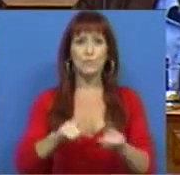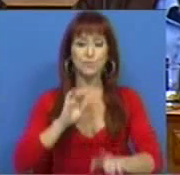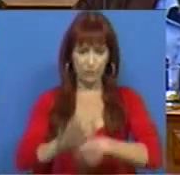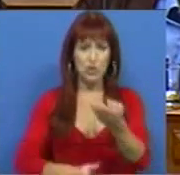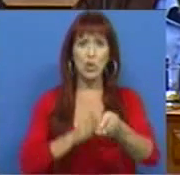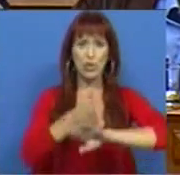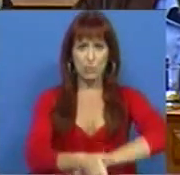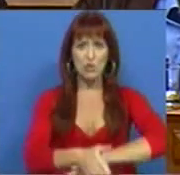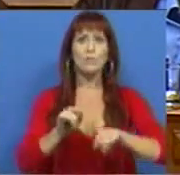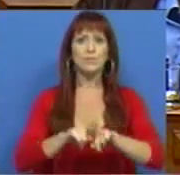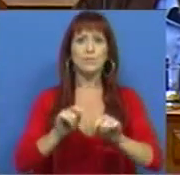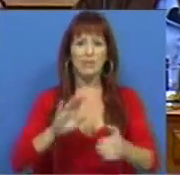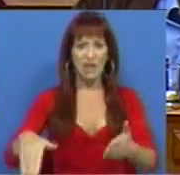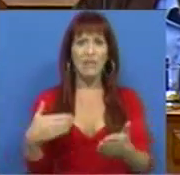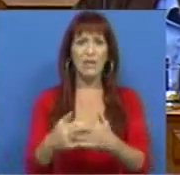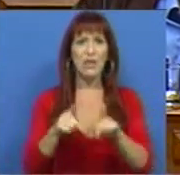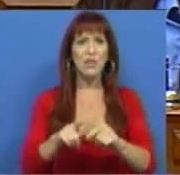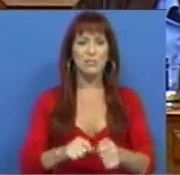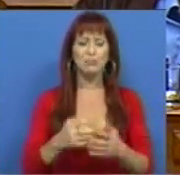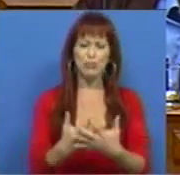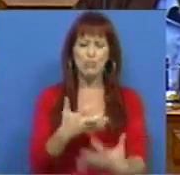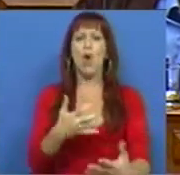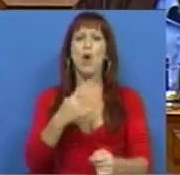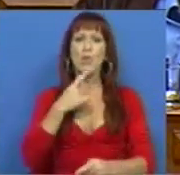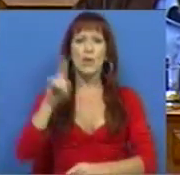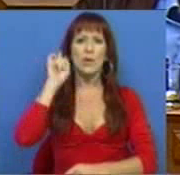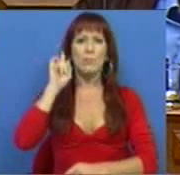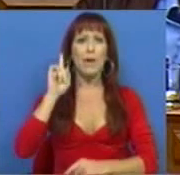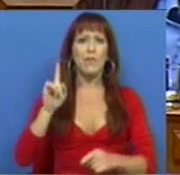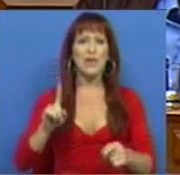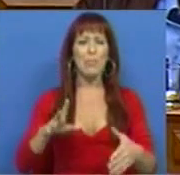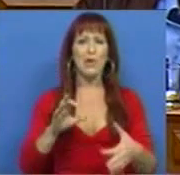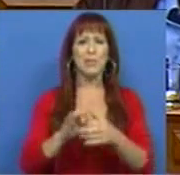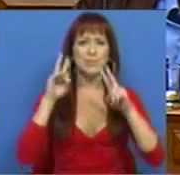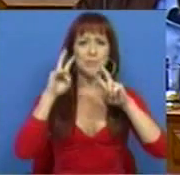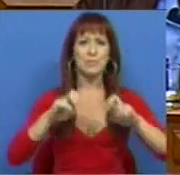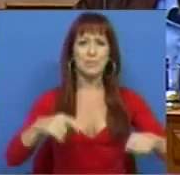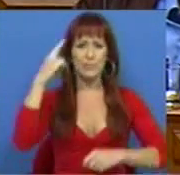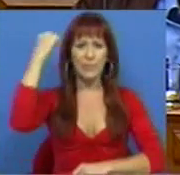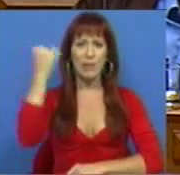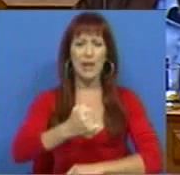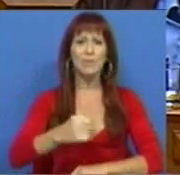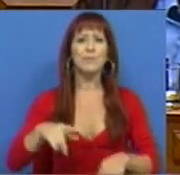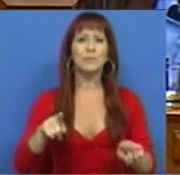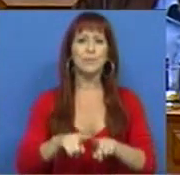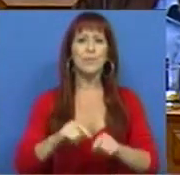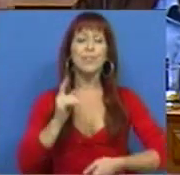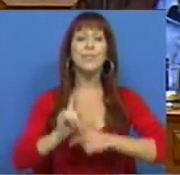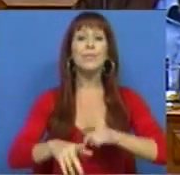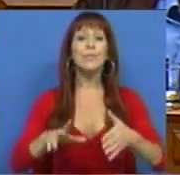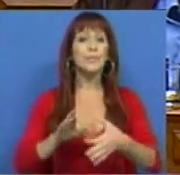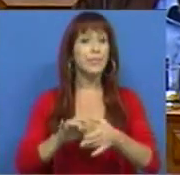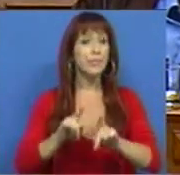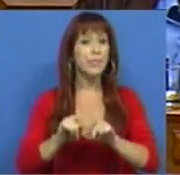Continuamos a colocar um ênfase muito importante na investigação criminal no que diz